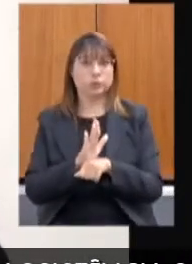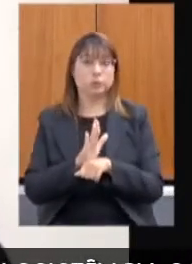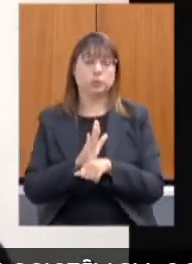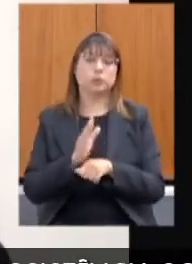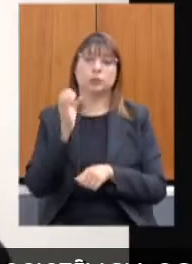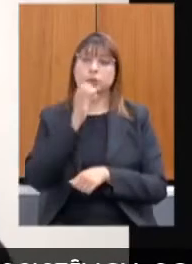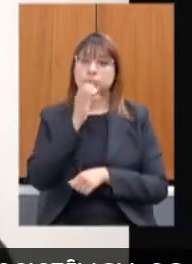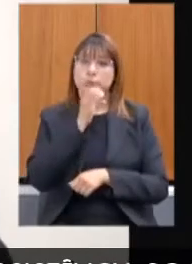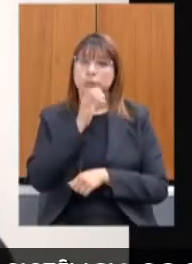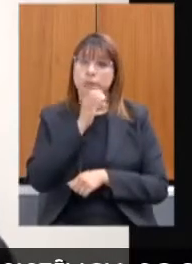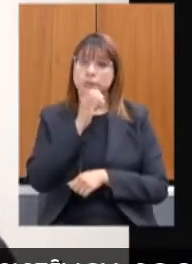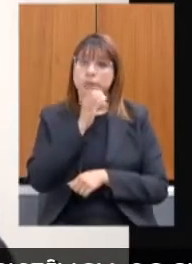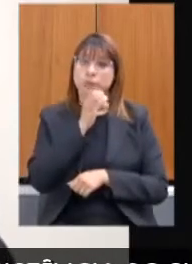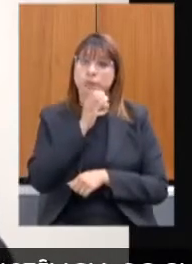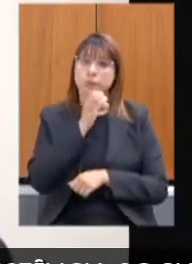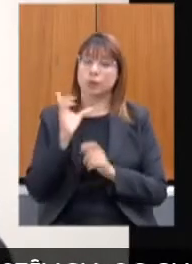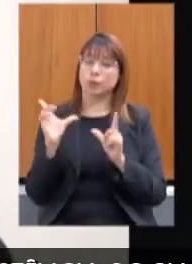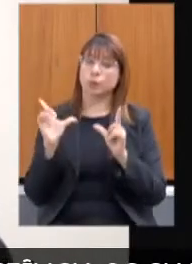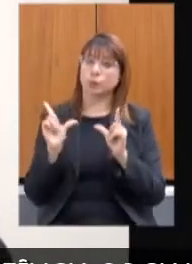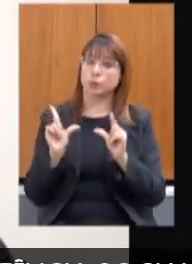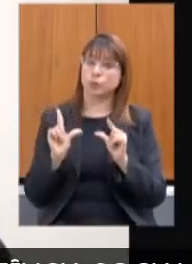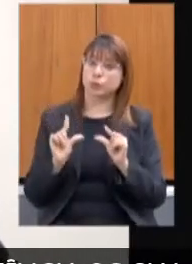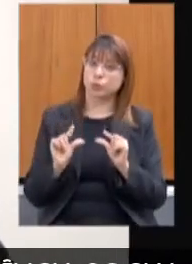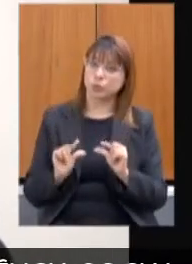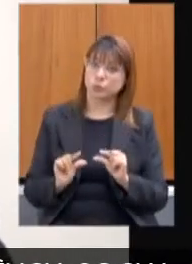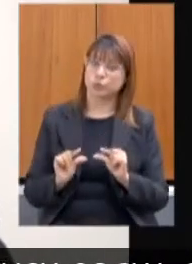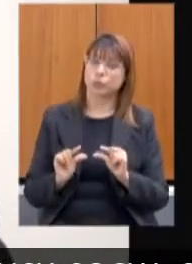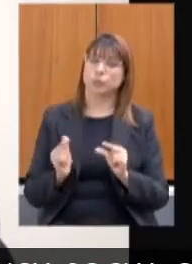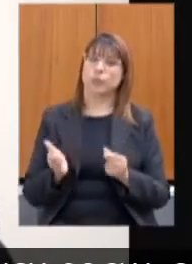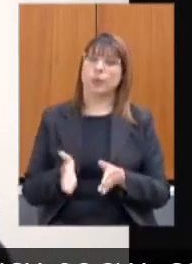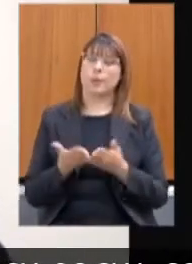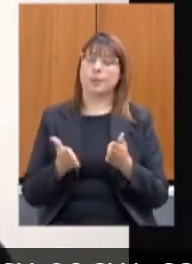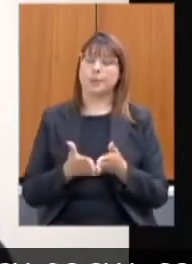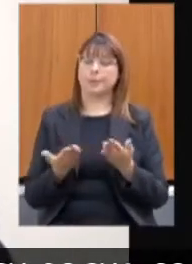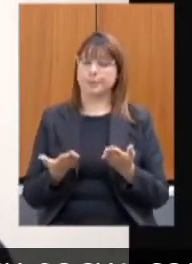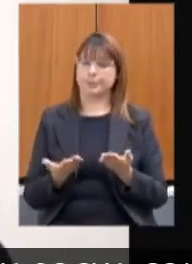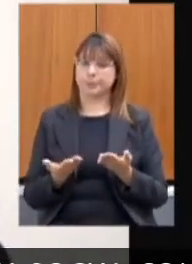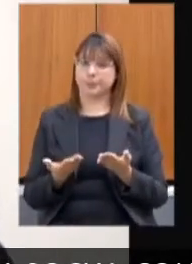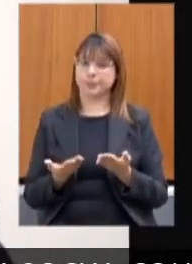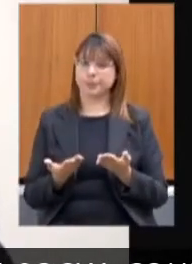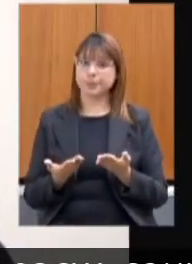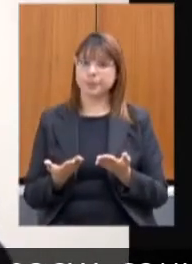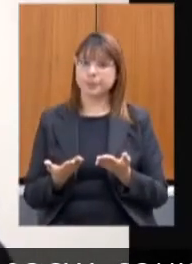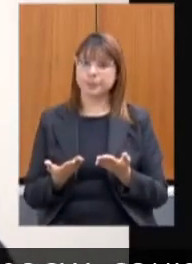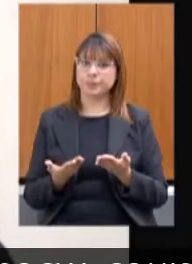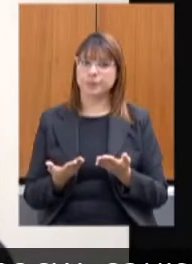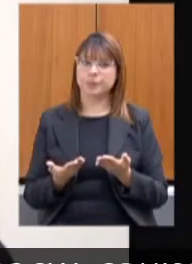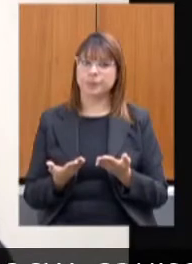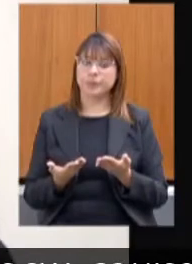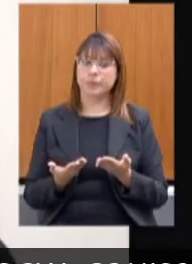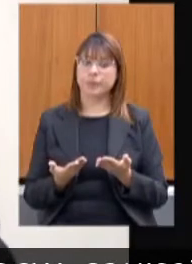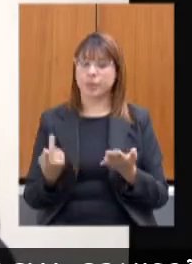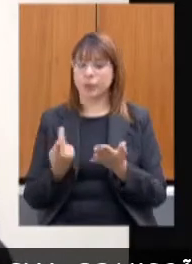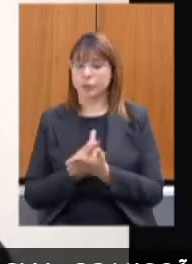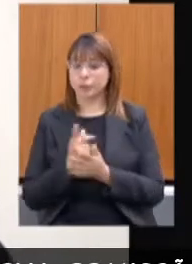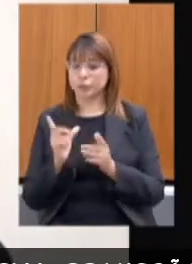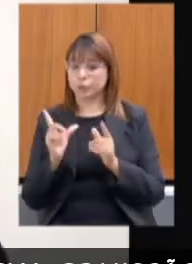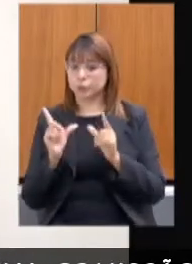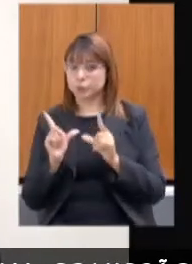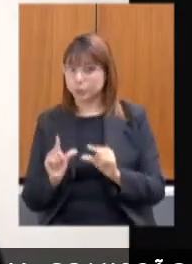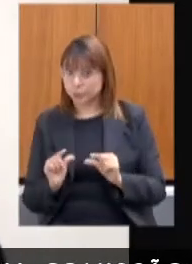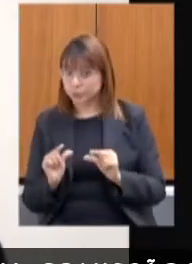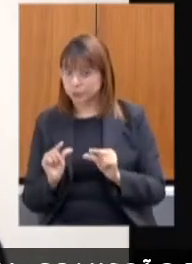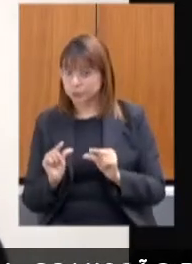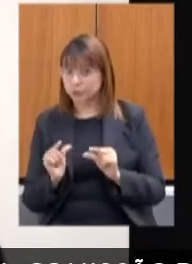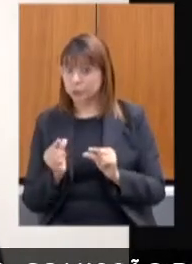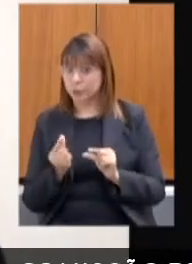houve uma queda da pobreza. Com a diminuição do valor do